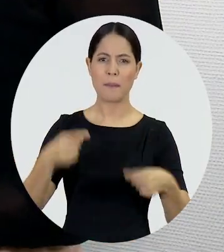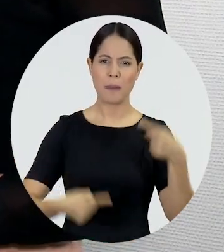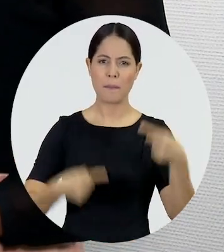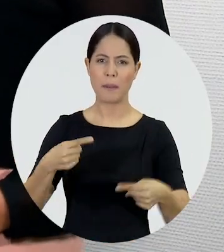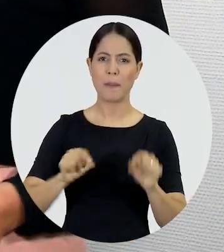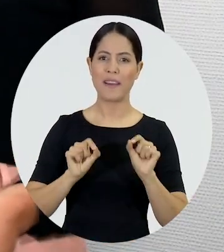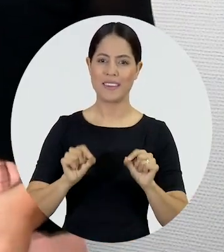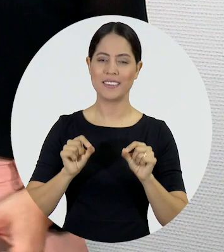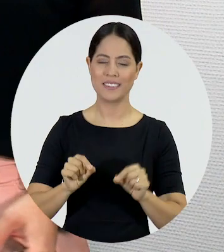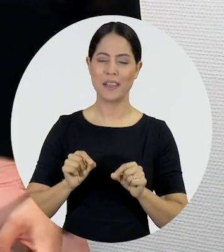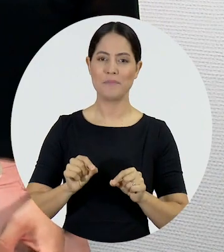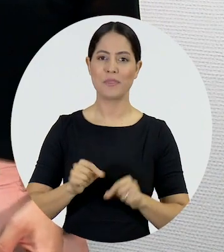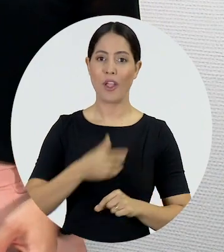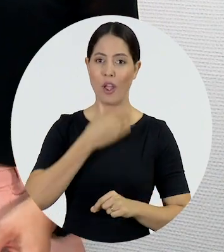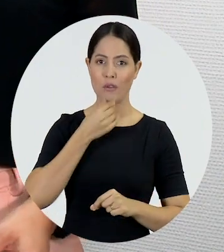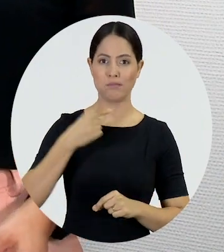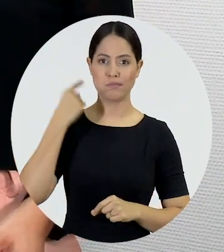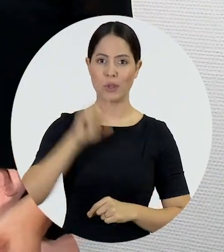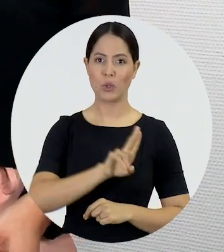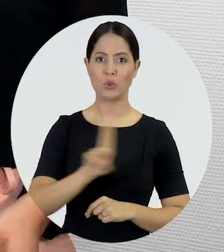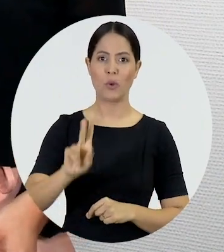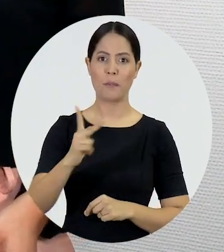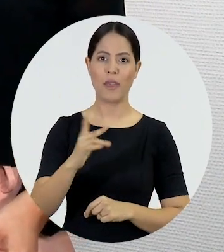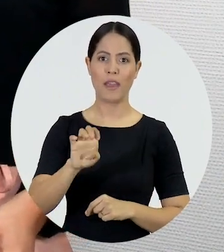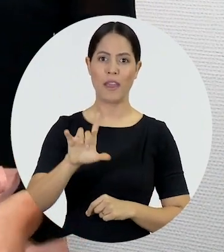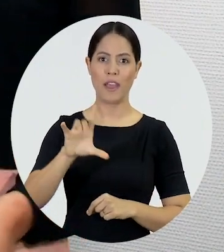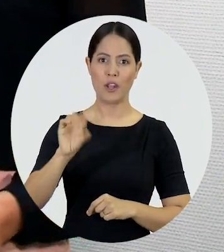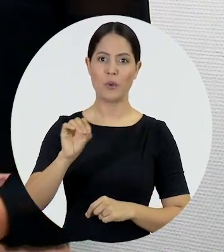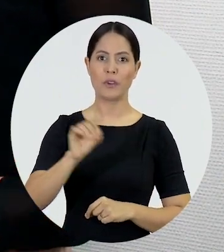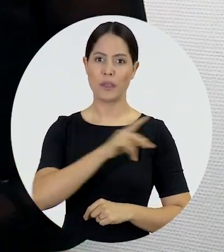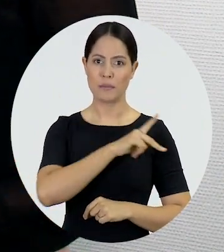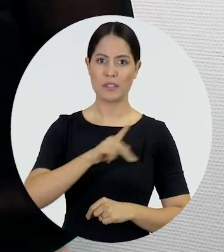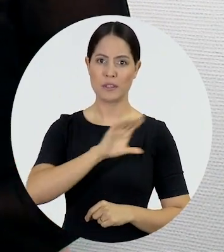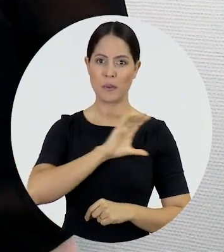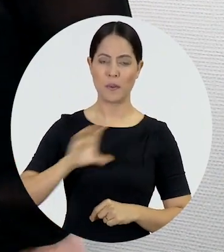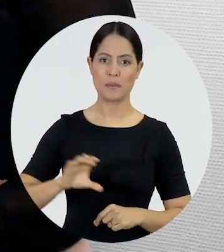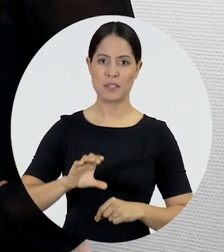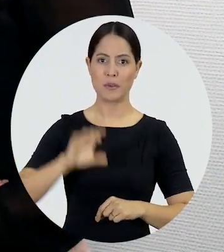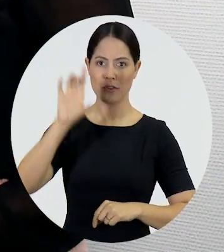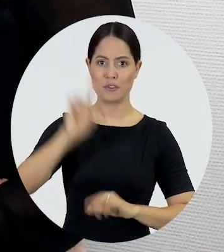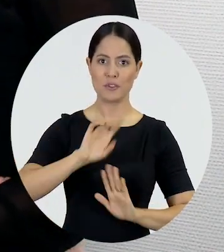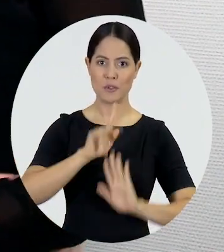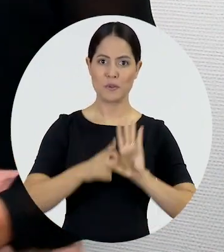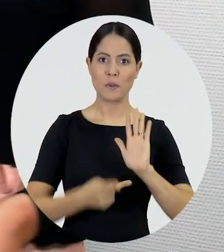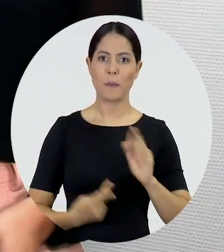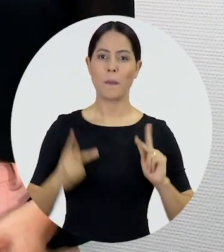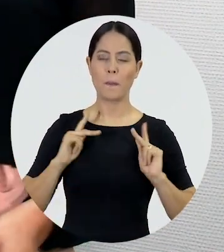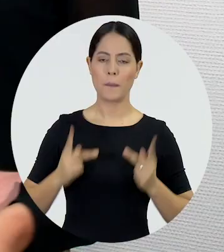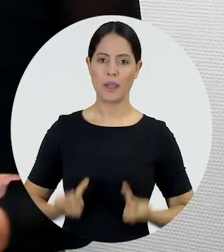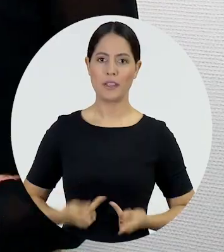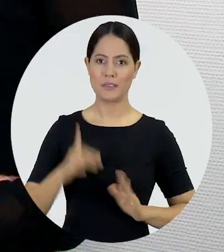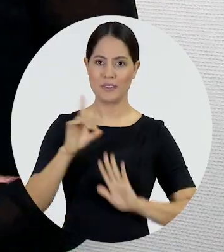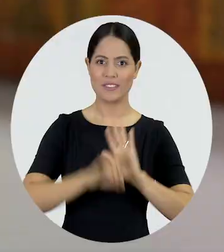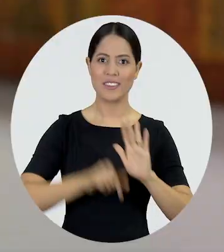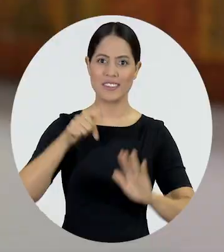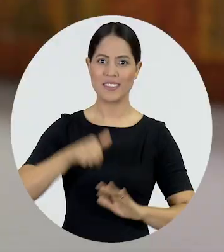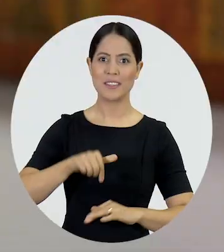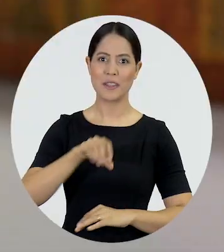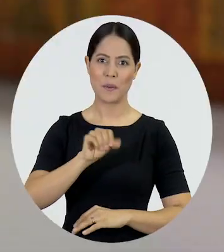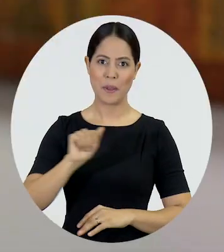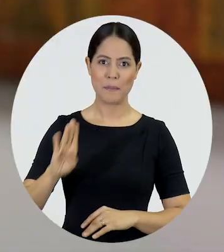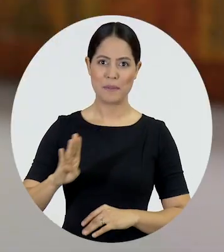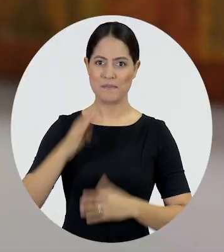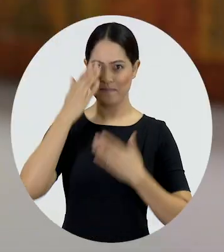ao meu lado, Hélio Leitão, ele que é presidente da Comissão Nacional de Direitos Humanos da OAB. Muito obrigada por sua participação conosco aqui no OAB